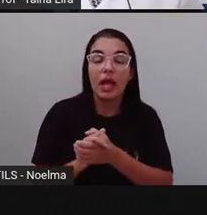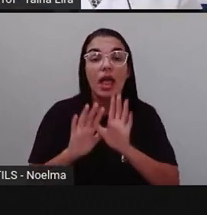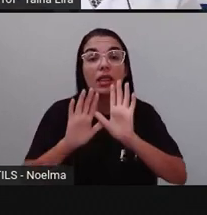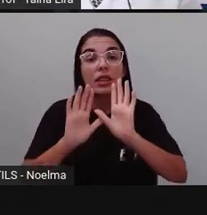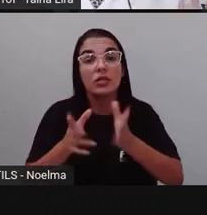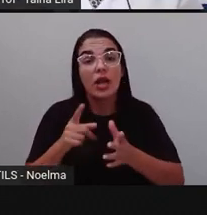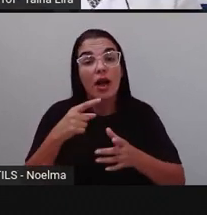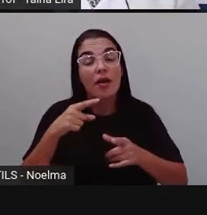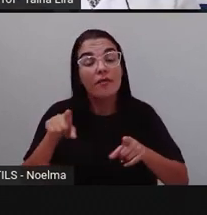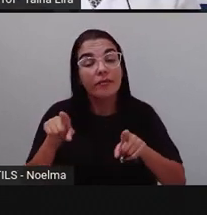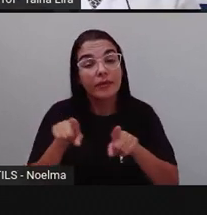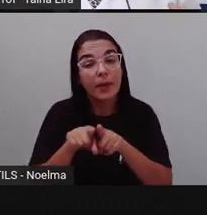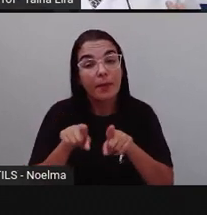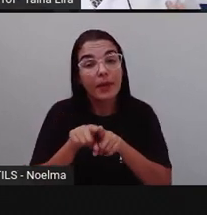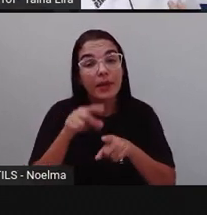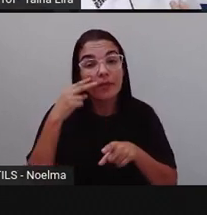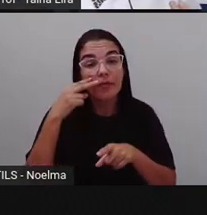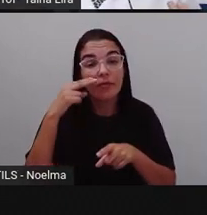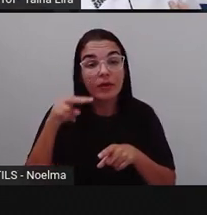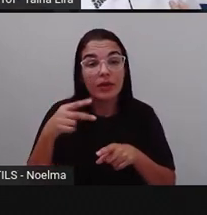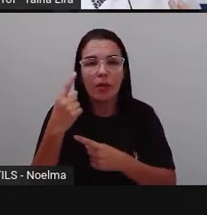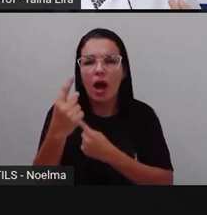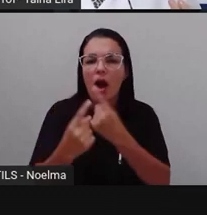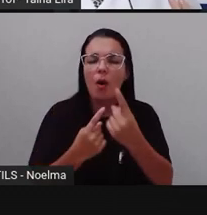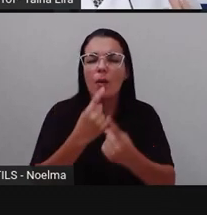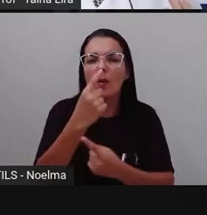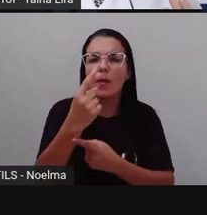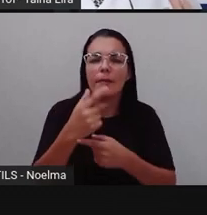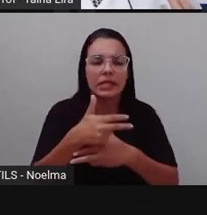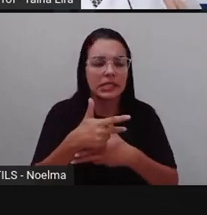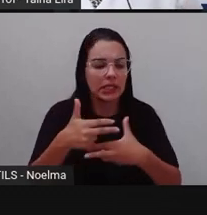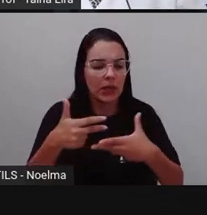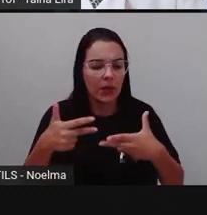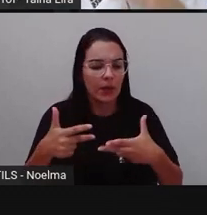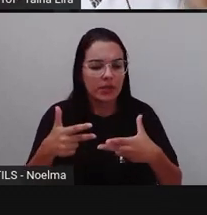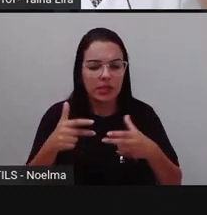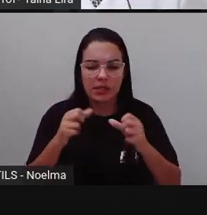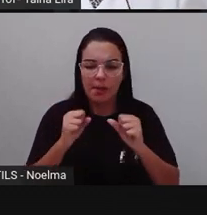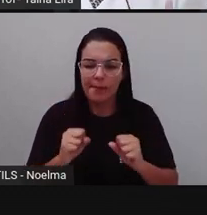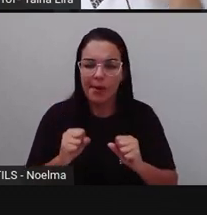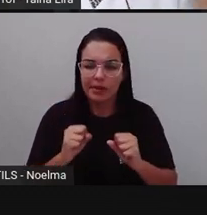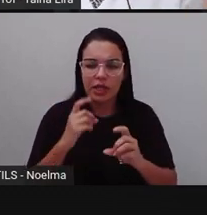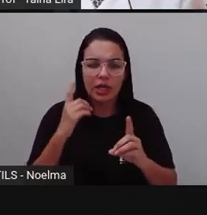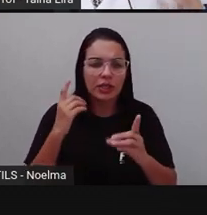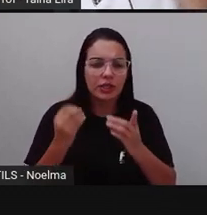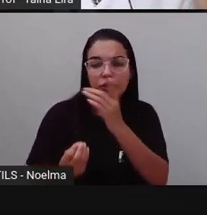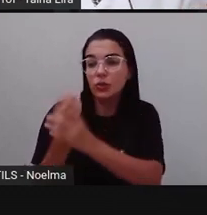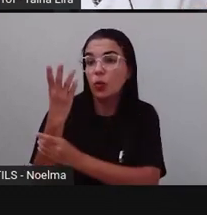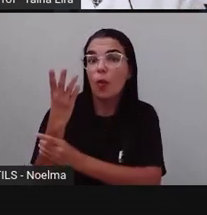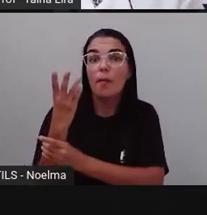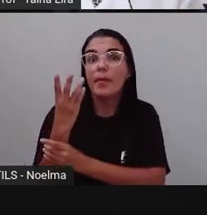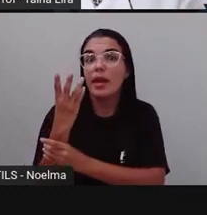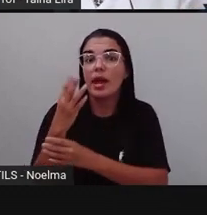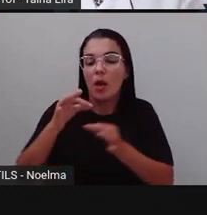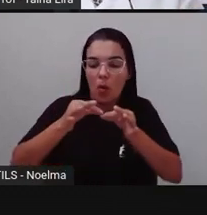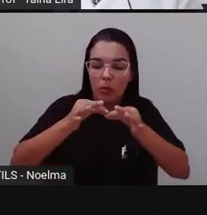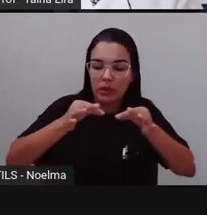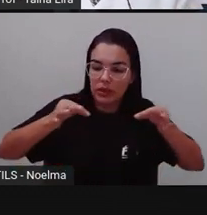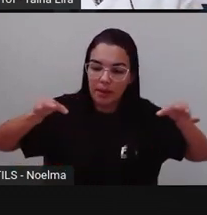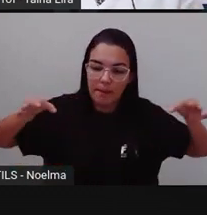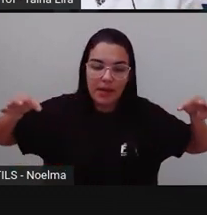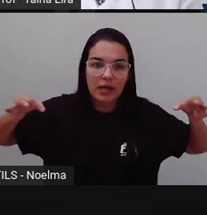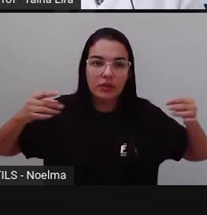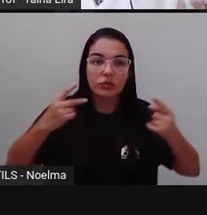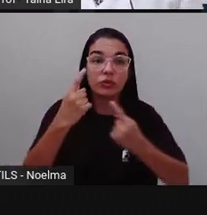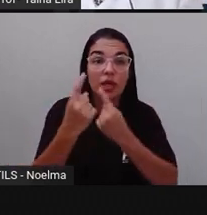instrumentos, Que nós usamos, Né? Para descobrir a, A altura, medida, Né? O tamanho, De